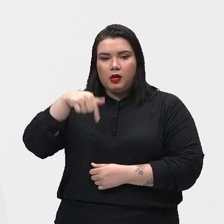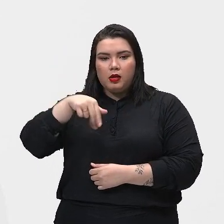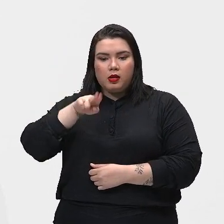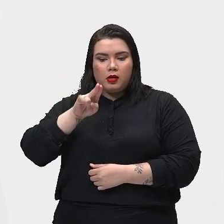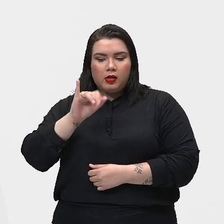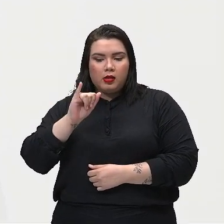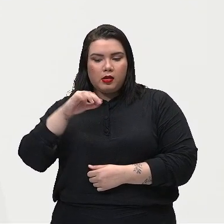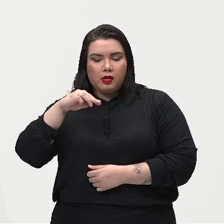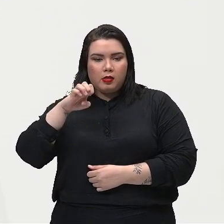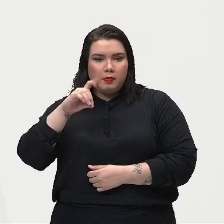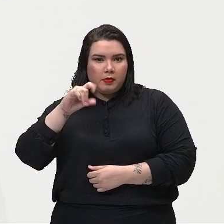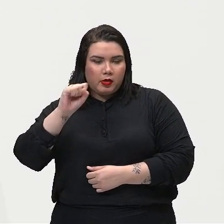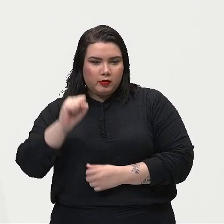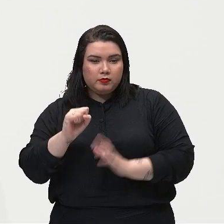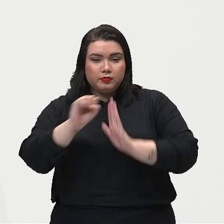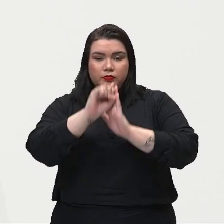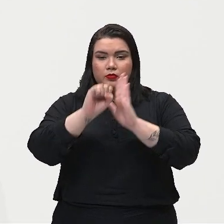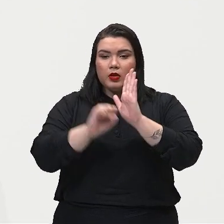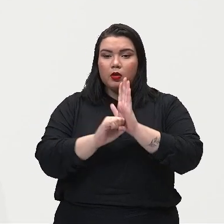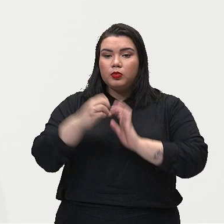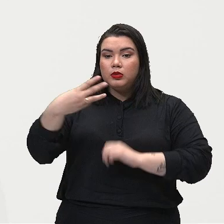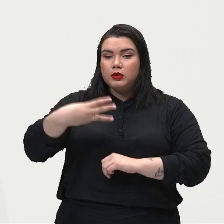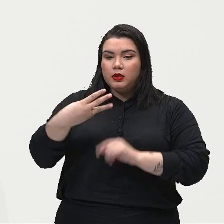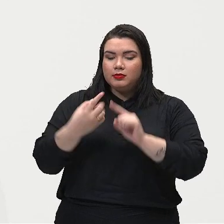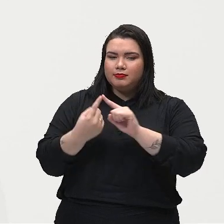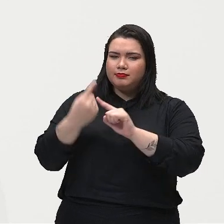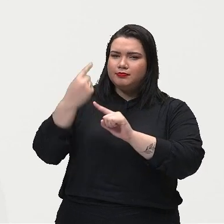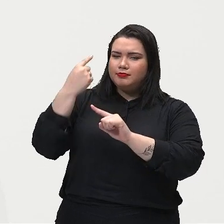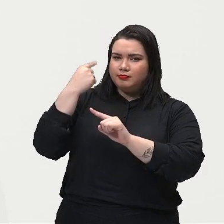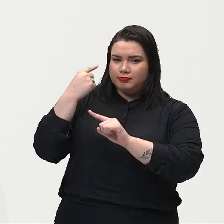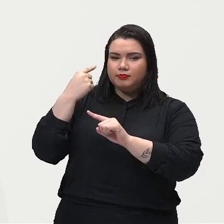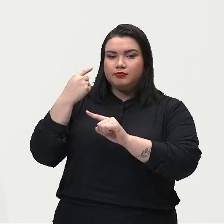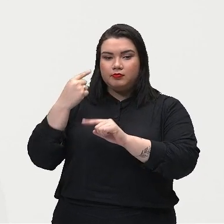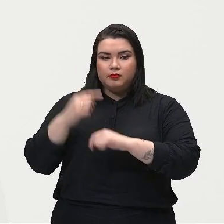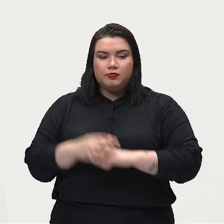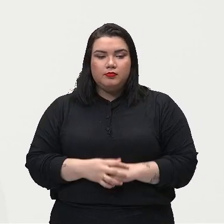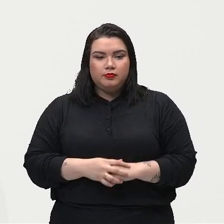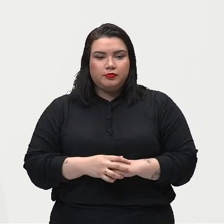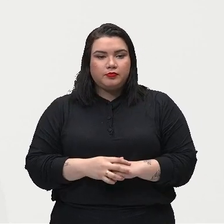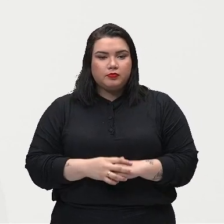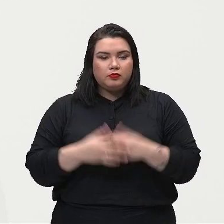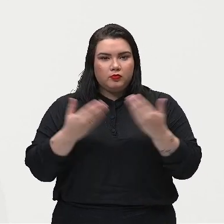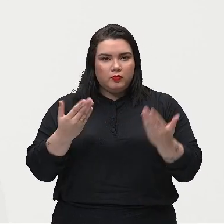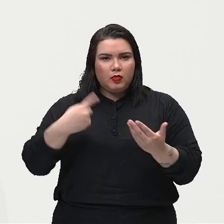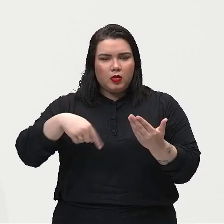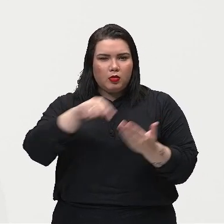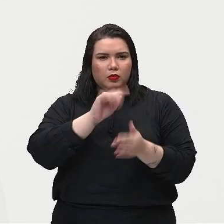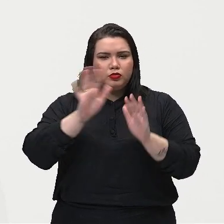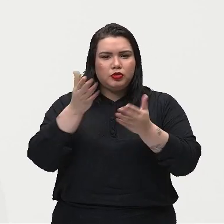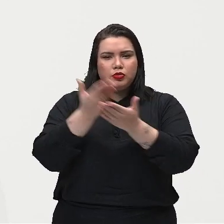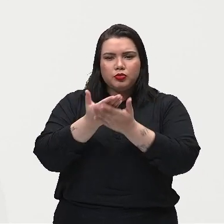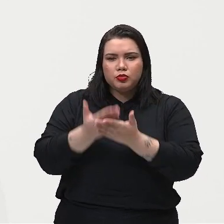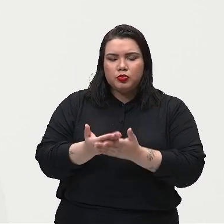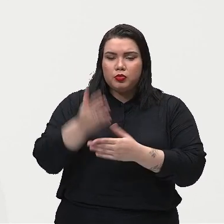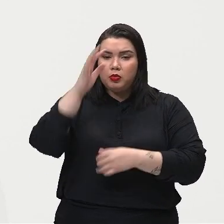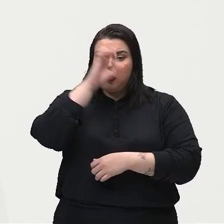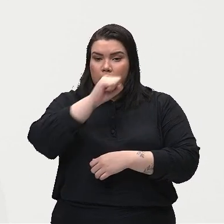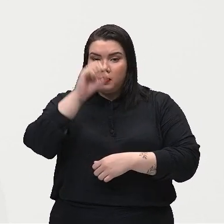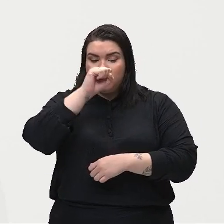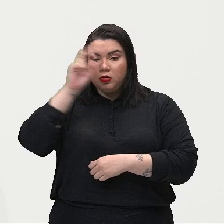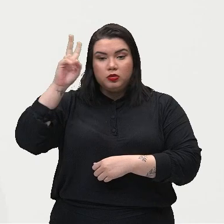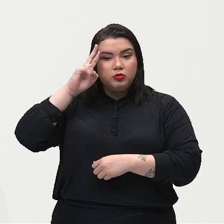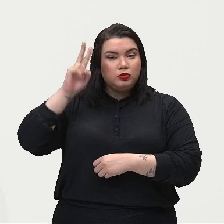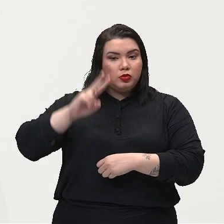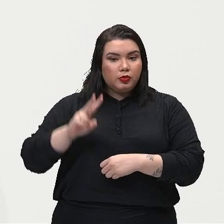interessante citar aqui, que vocês com certeza já aprenderam lá em história, né? Que quando nós nos